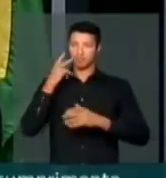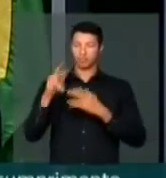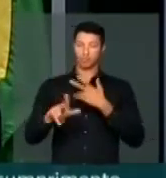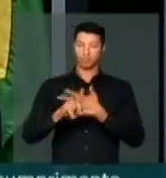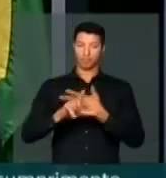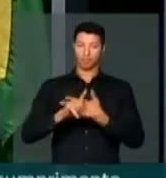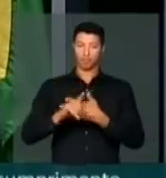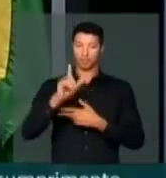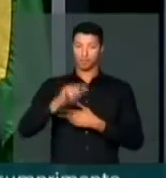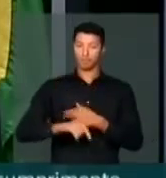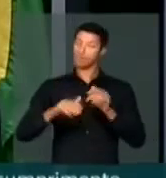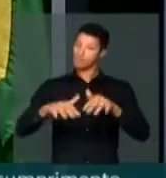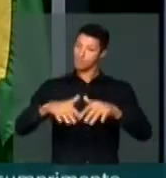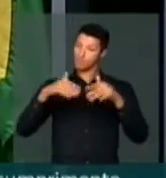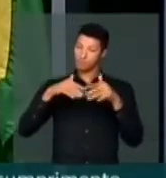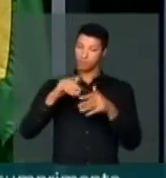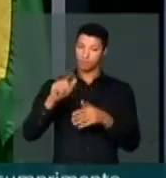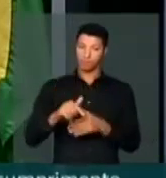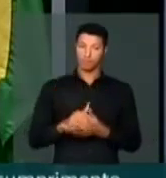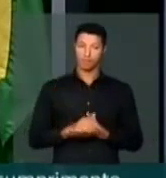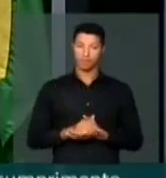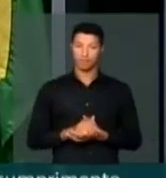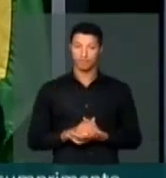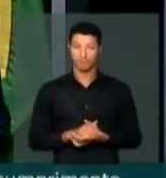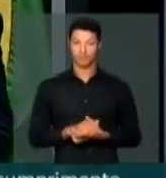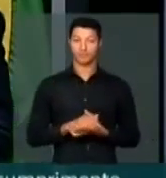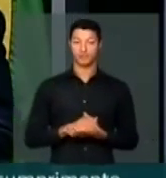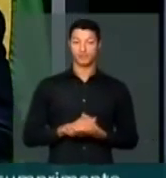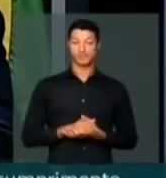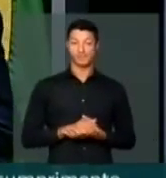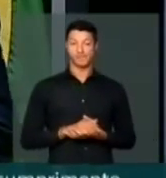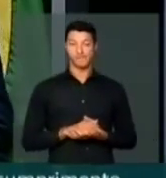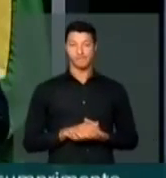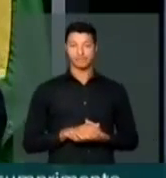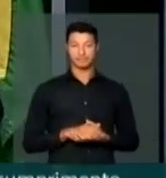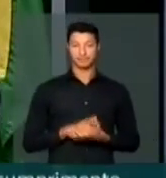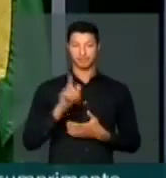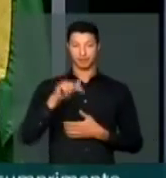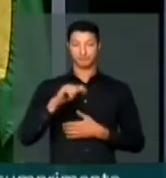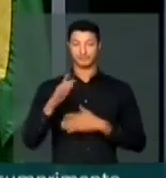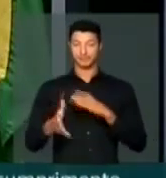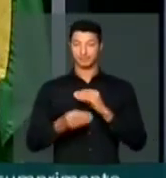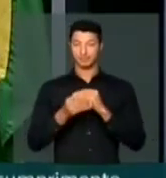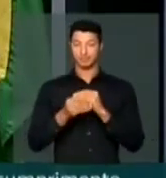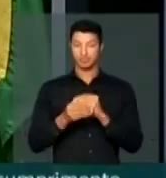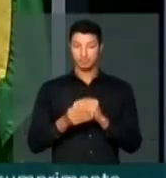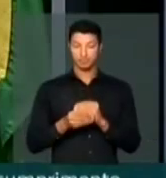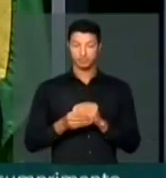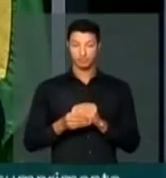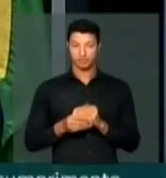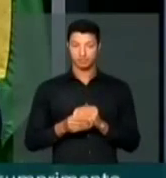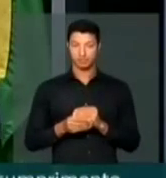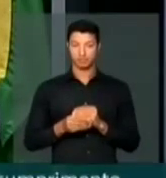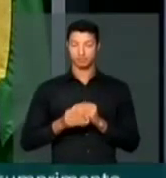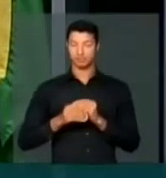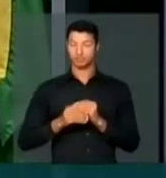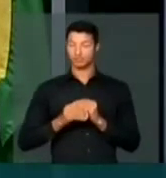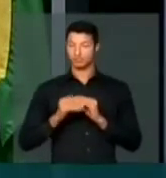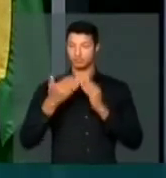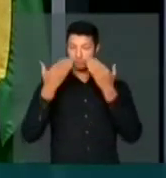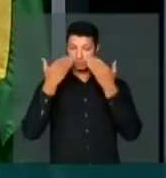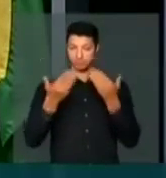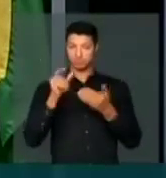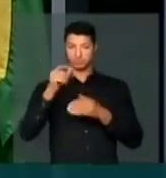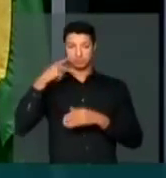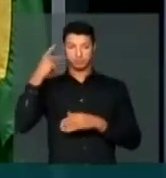legislativo. Essa... Para concluir, senhor presidente, esta é uma emenda apresentada